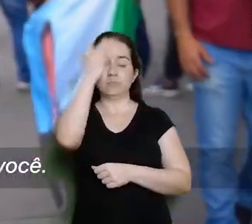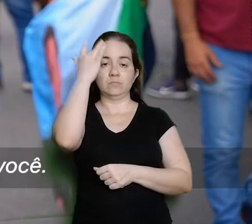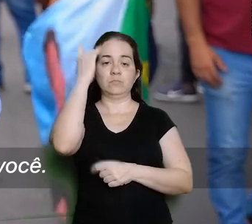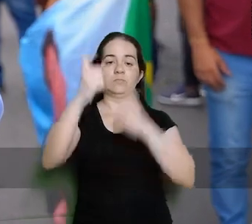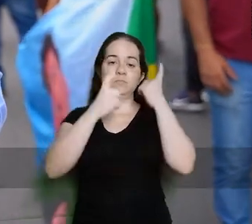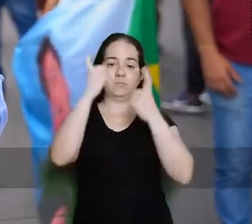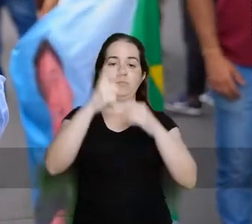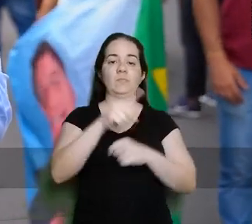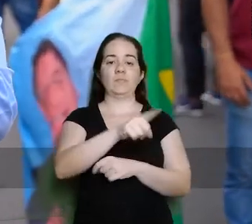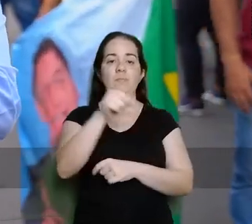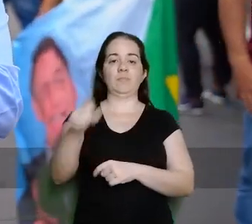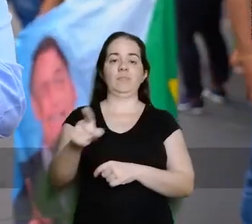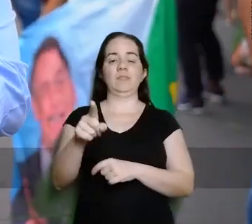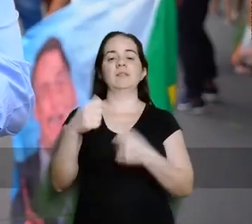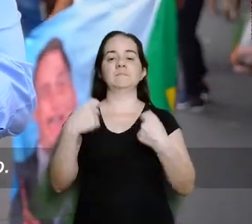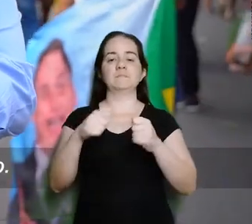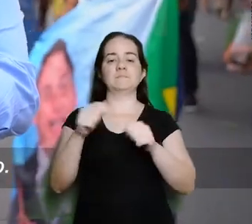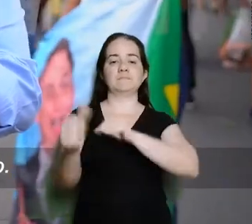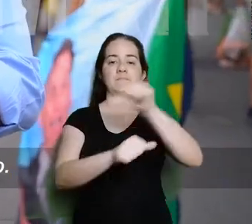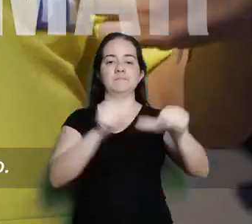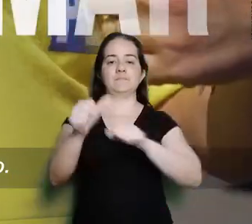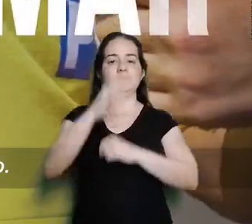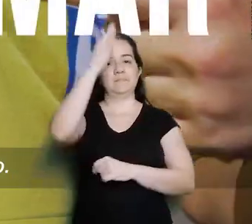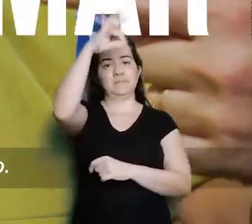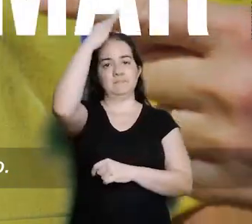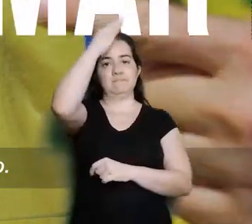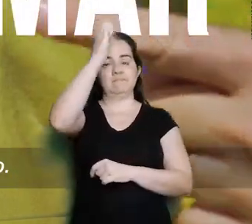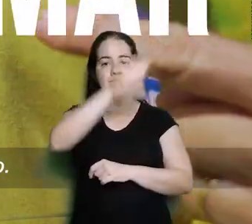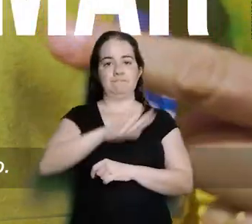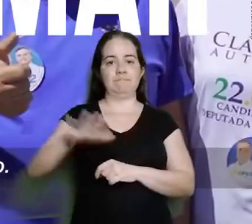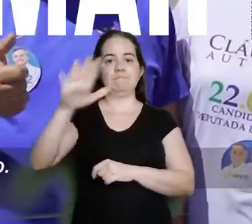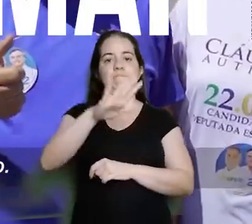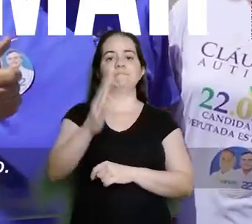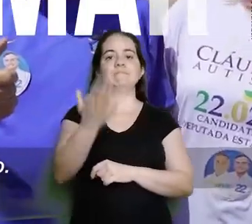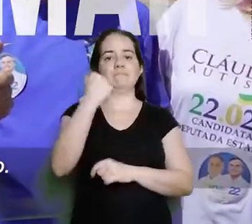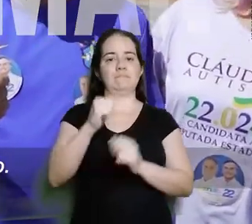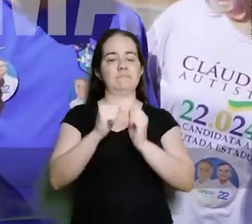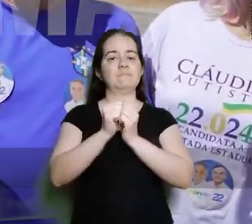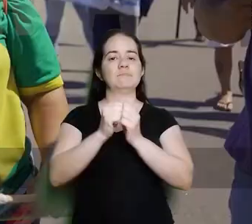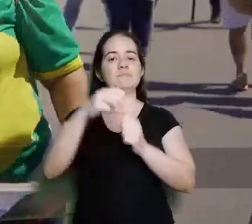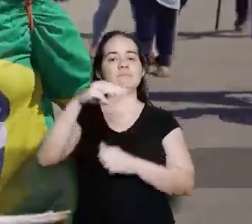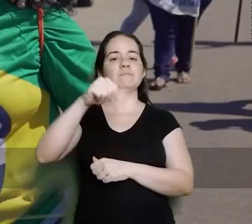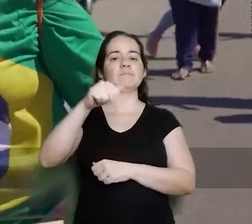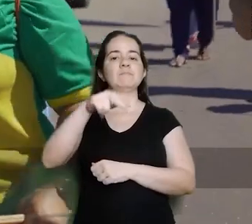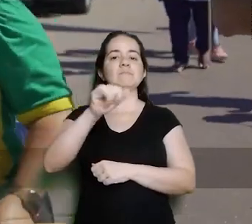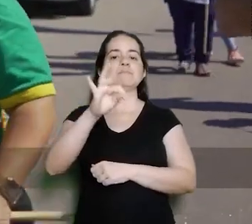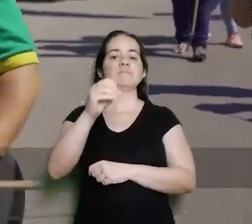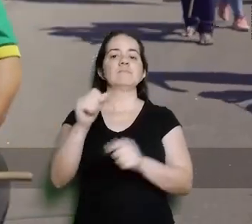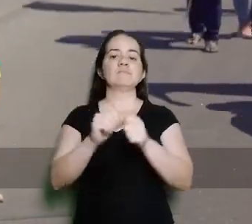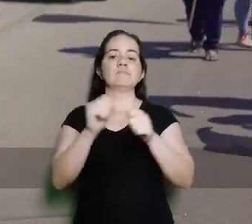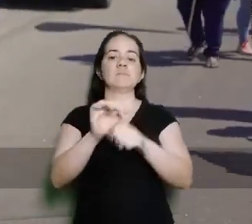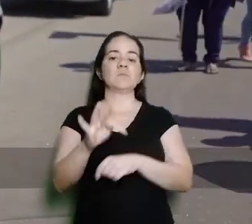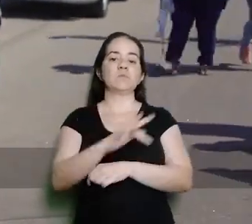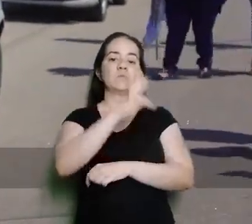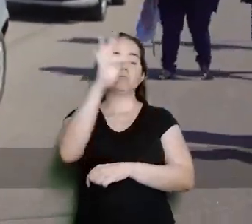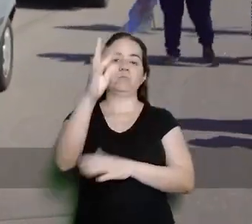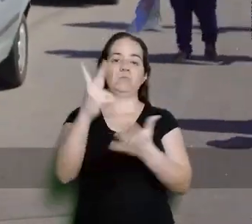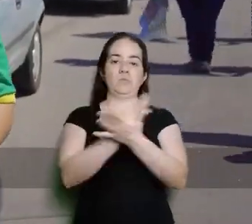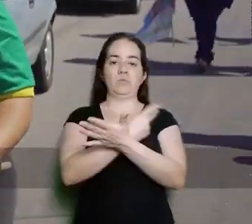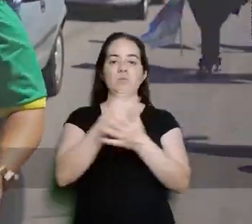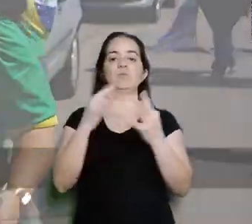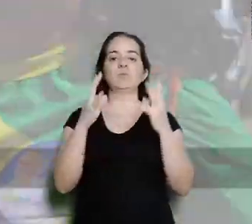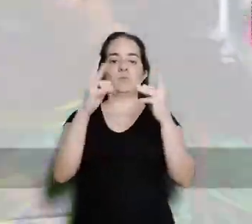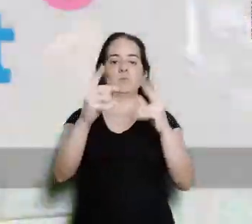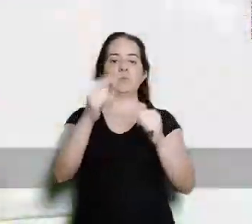importa com você. É hora de mudar para transformar o Espírito Santo. Vem com o Manato fazer o futuro